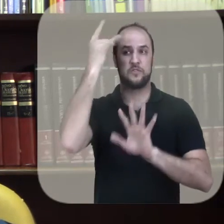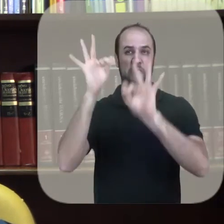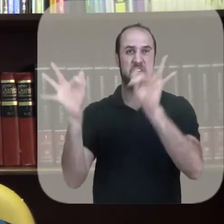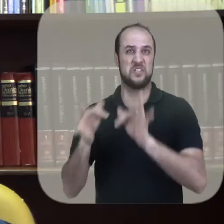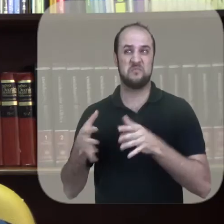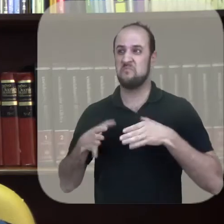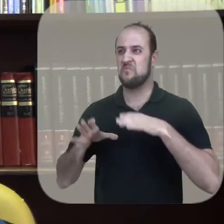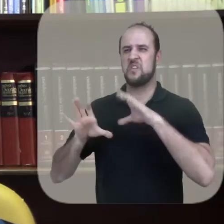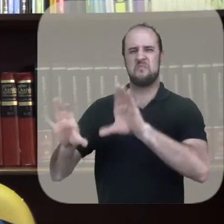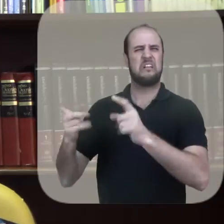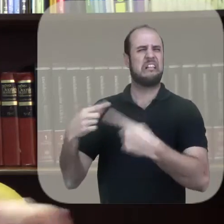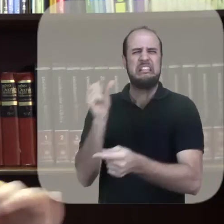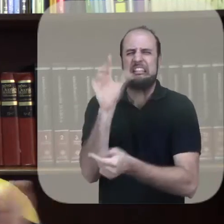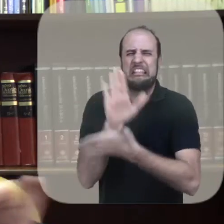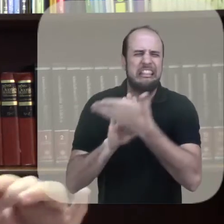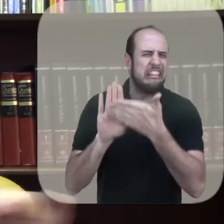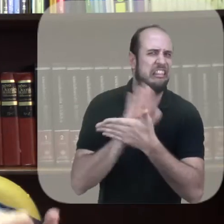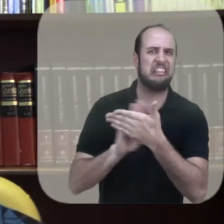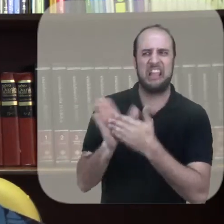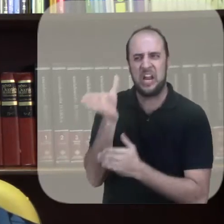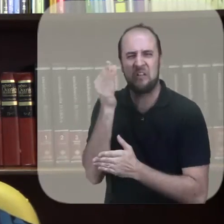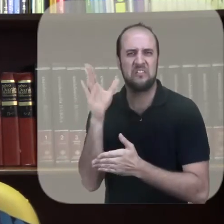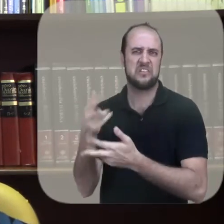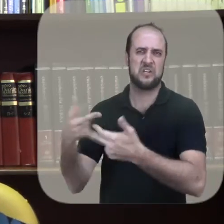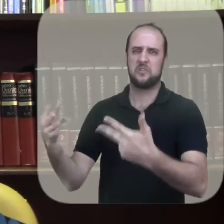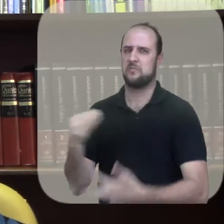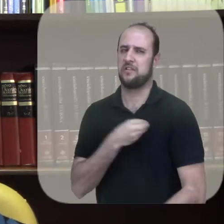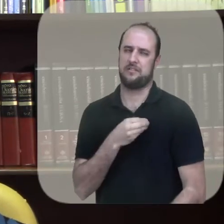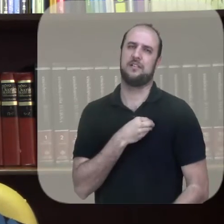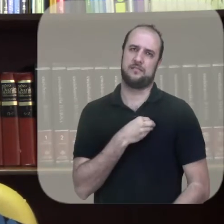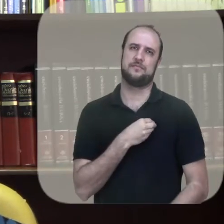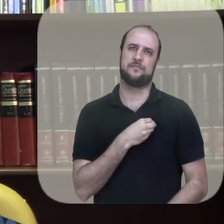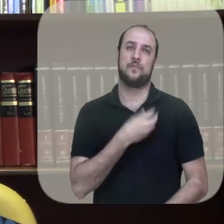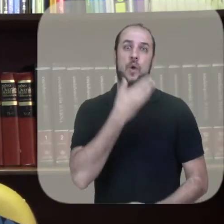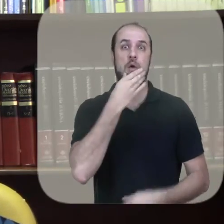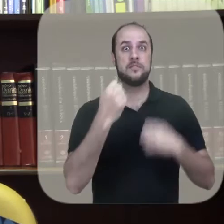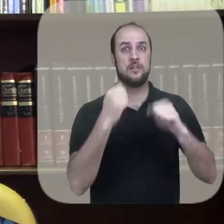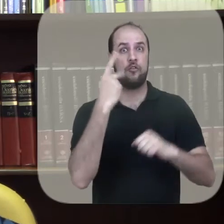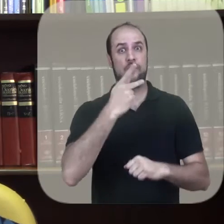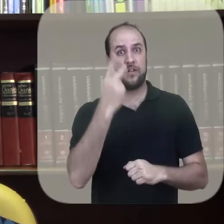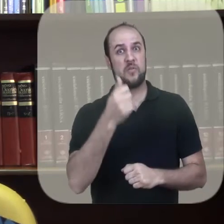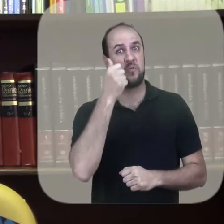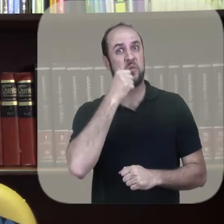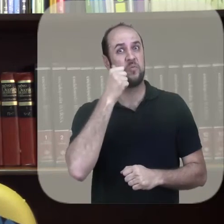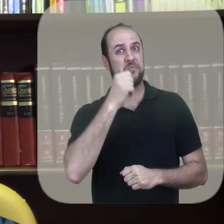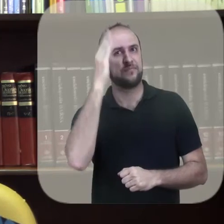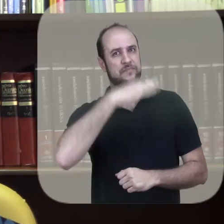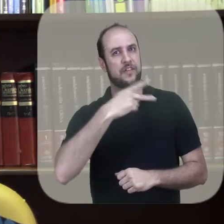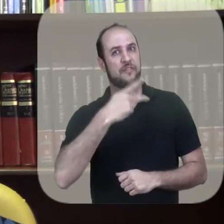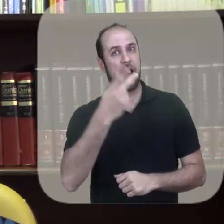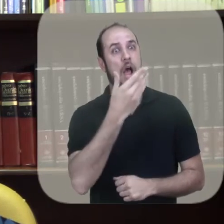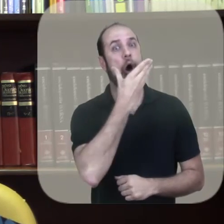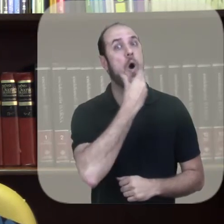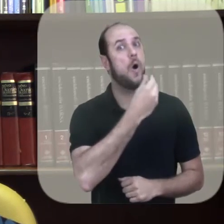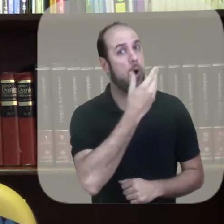o bem-aventurado não tem interesse, por menor que seja, nas coisas ligadas aos pecadores. Salomão, falando da mulher adulta,